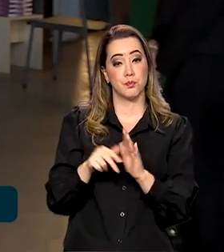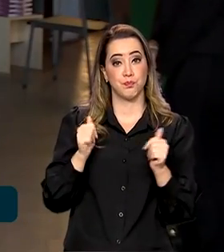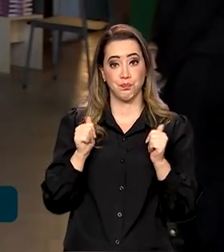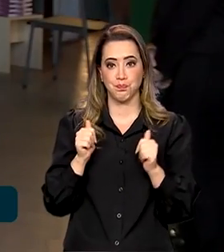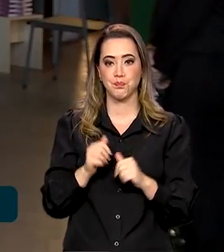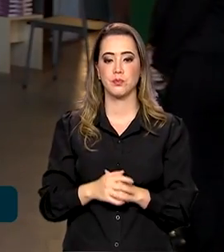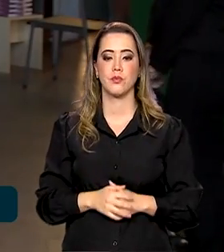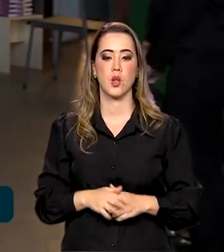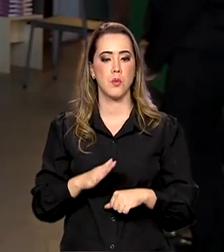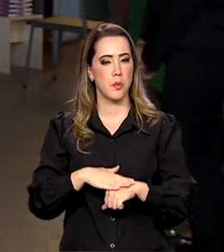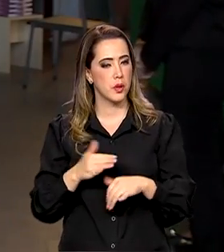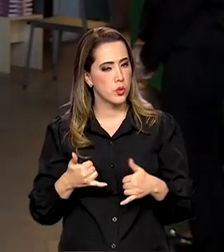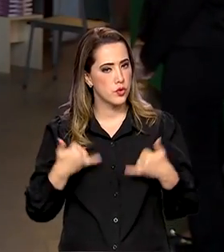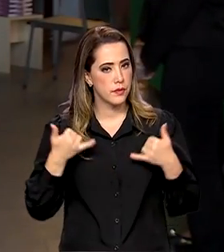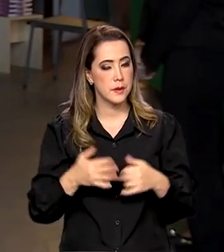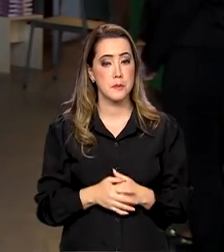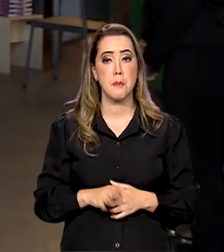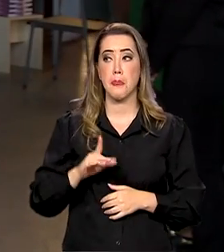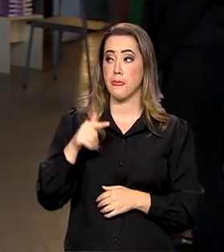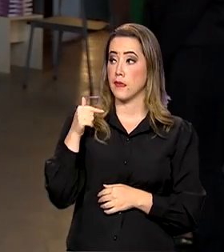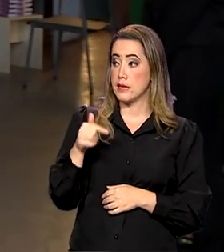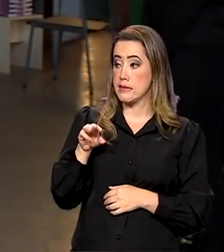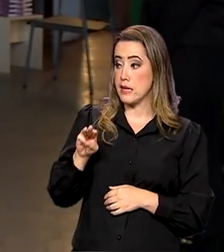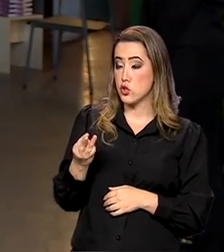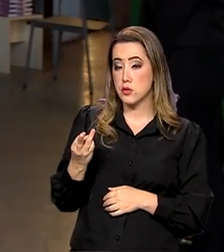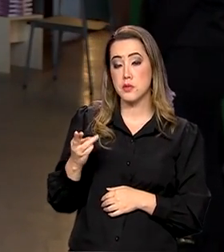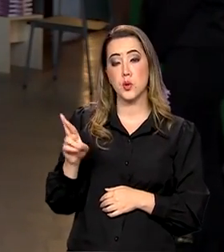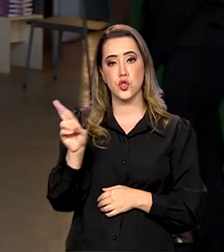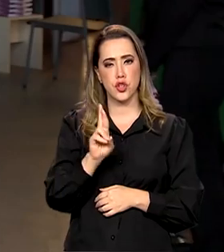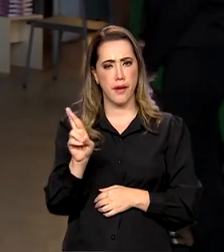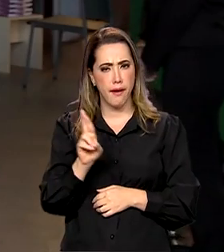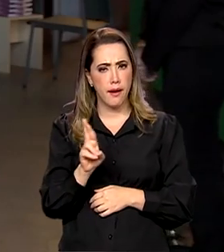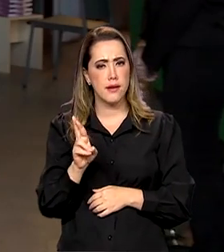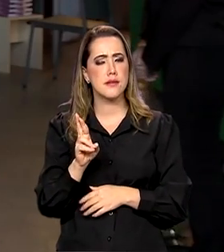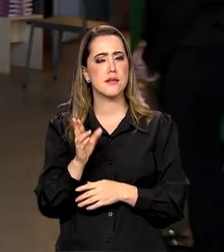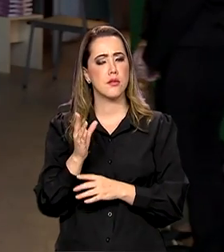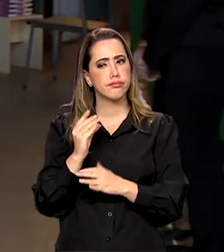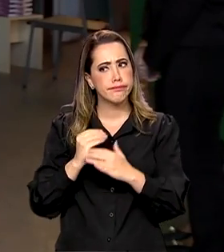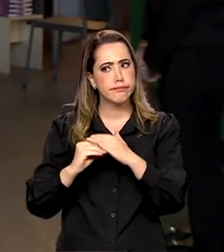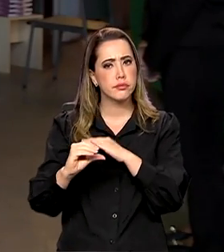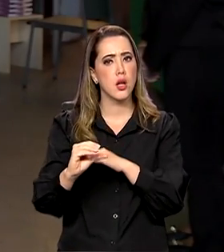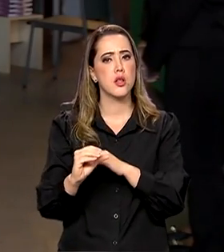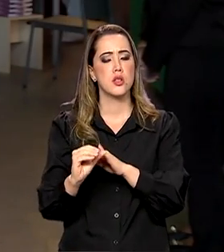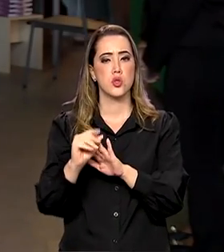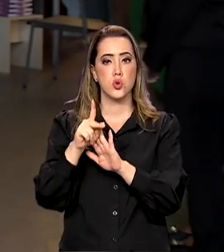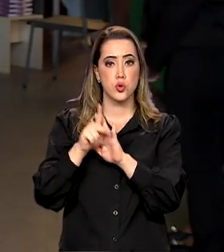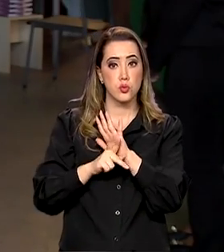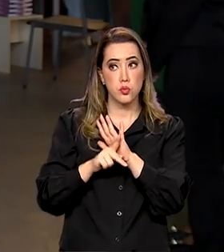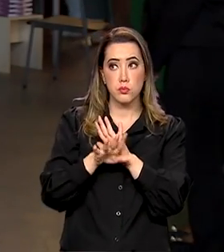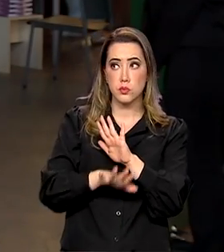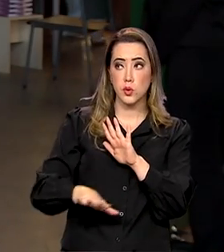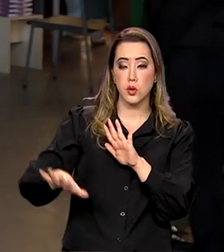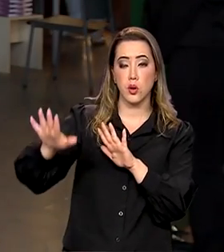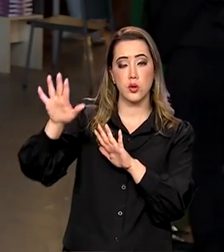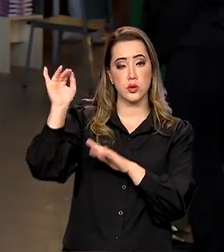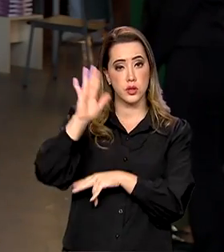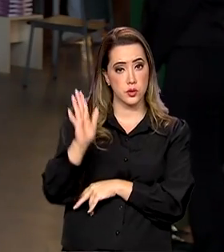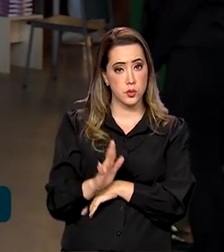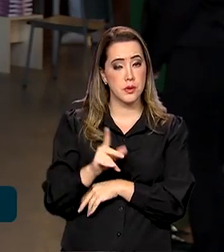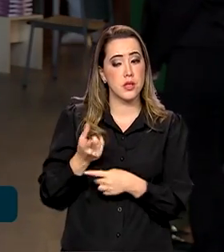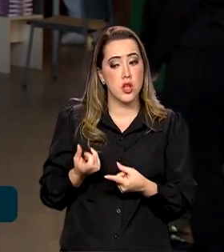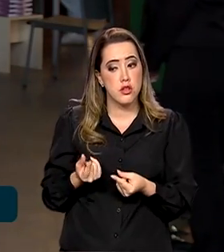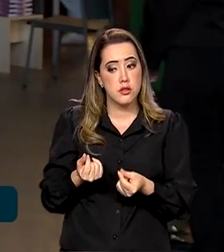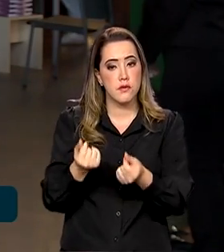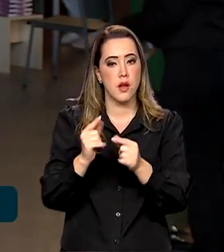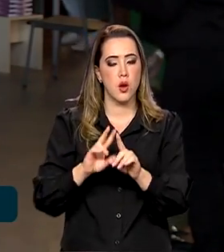investidos R$ 7,5 milhões para a realização de projetos em todo o Brasil. Segundo o governo, esse valor